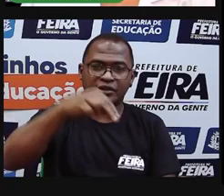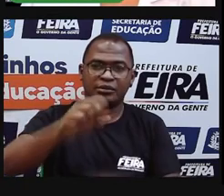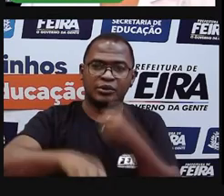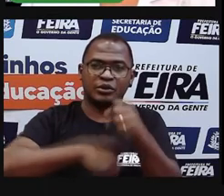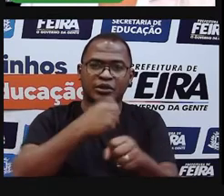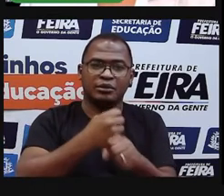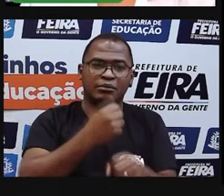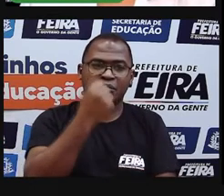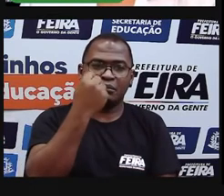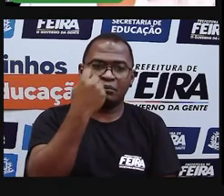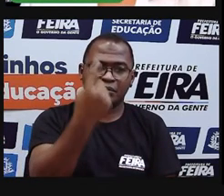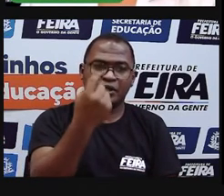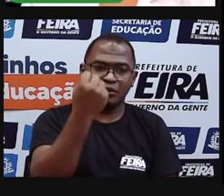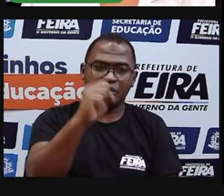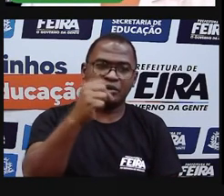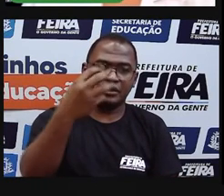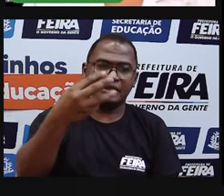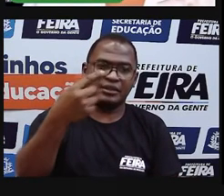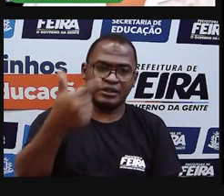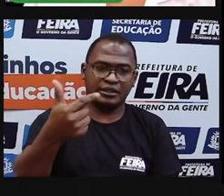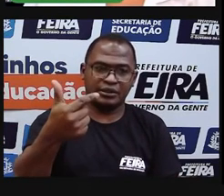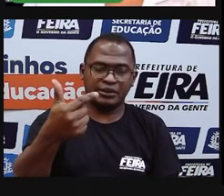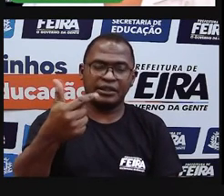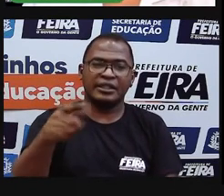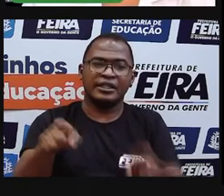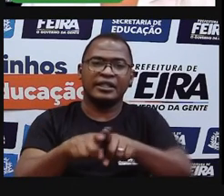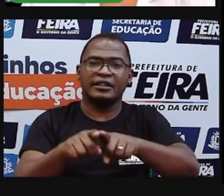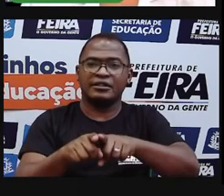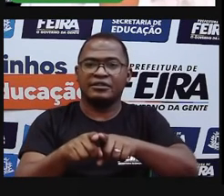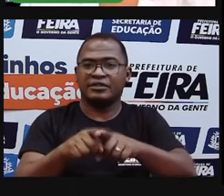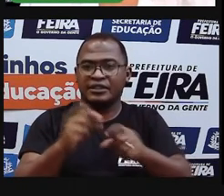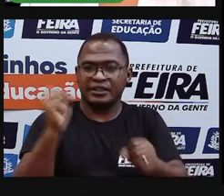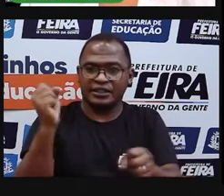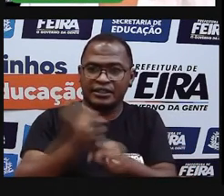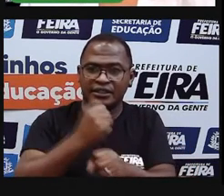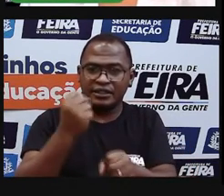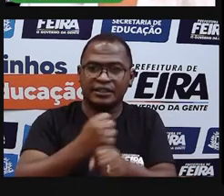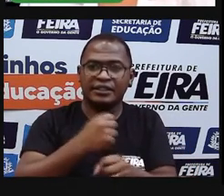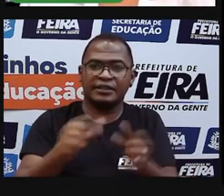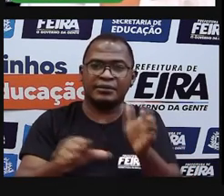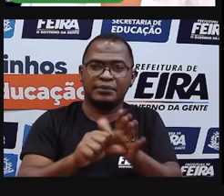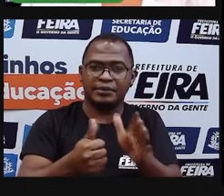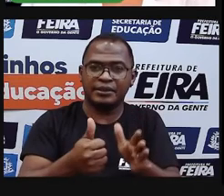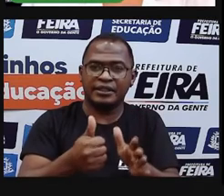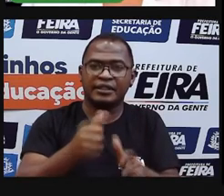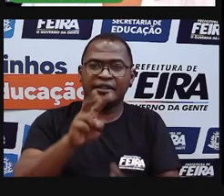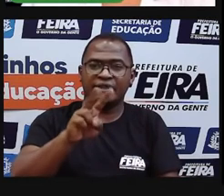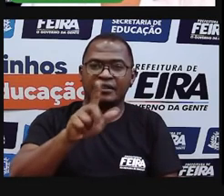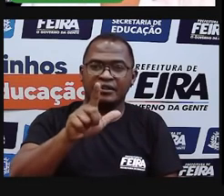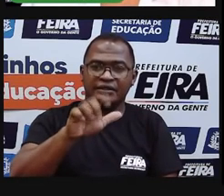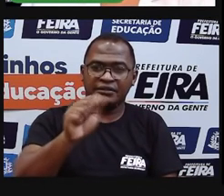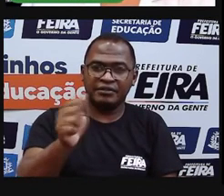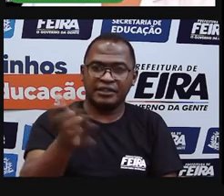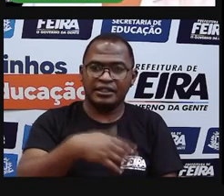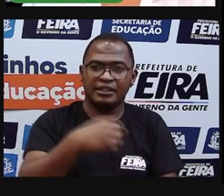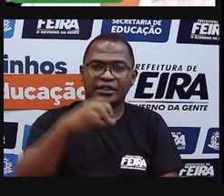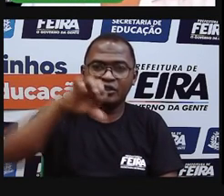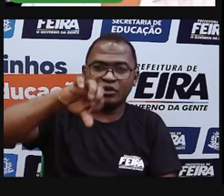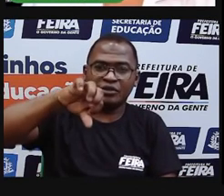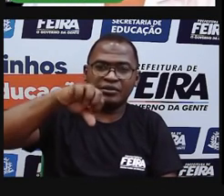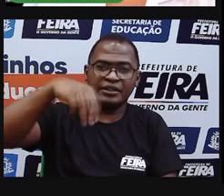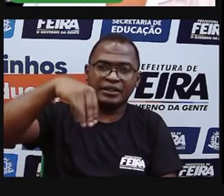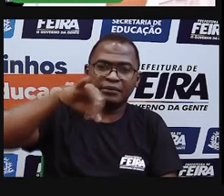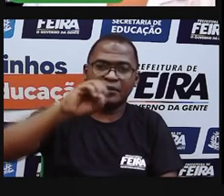vila foram criados no dia 9 de maio de 1933, com a denominação de Vila do Arraial de